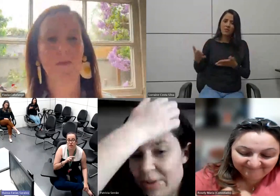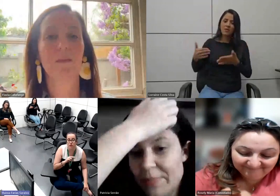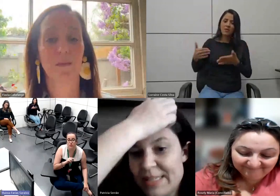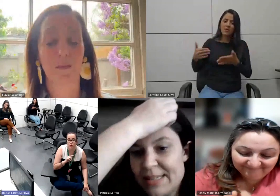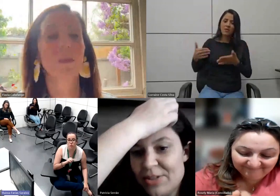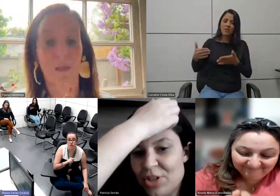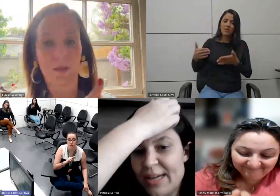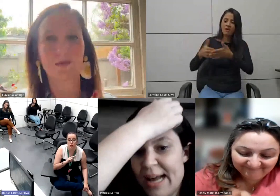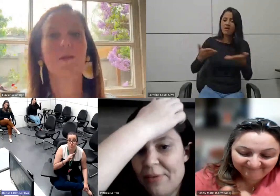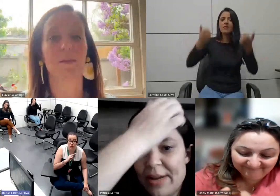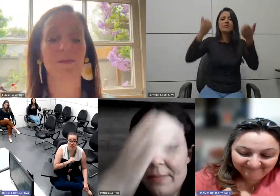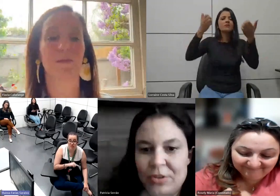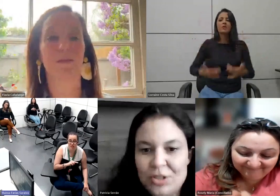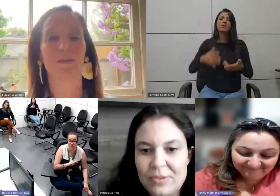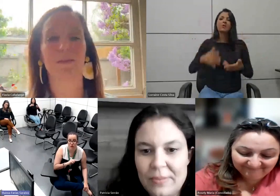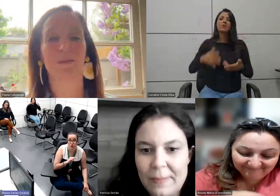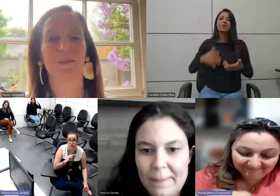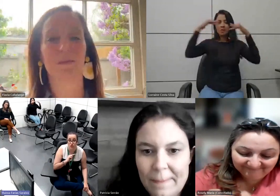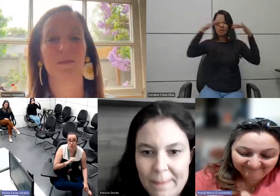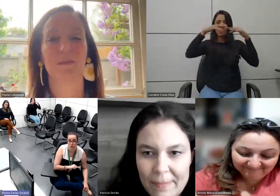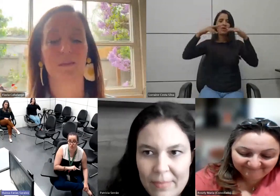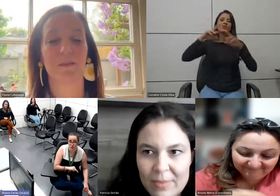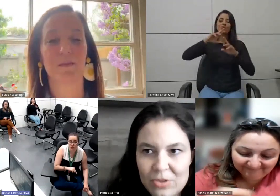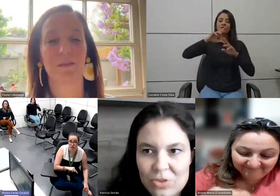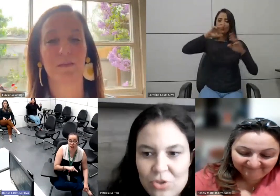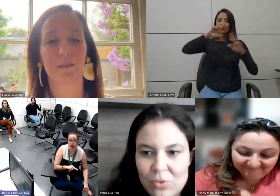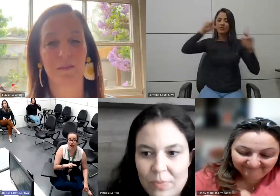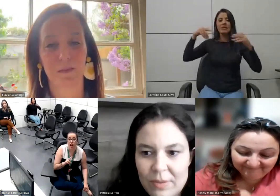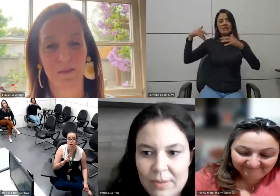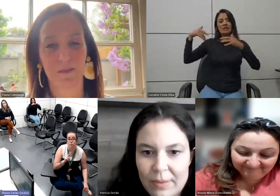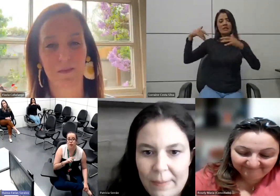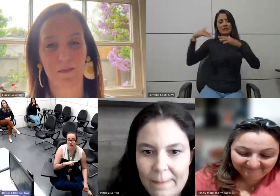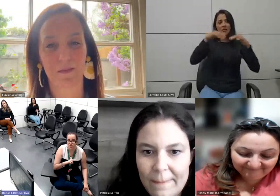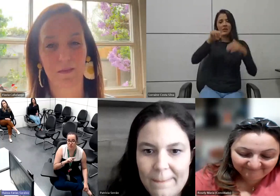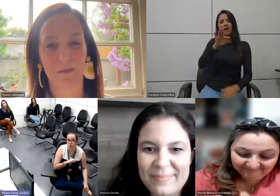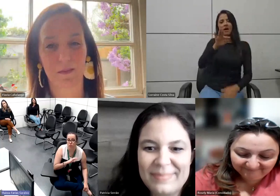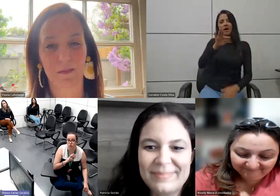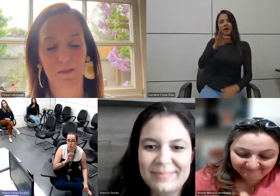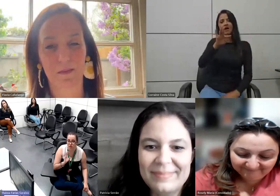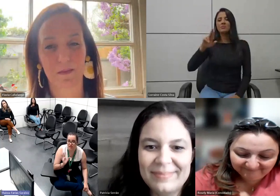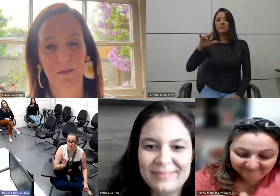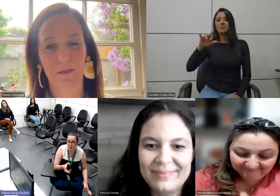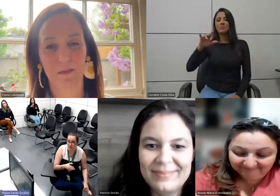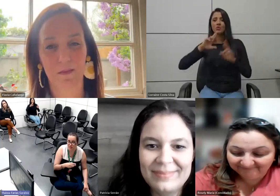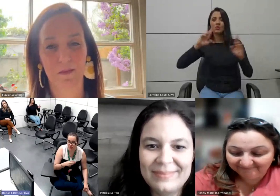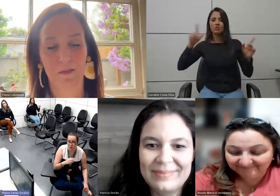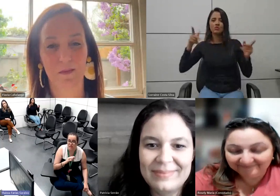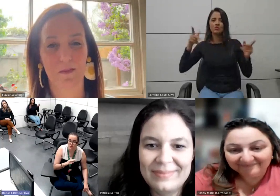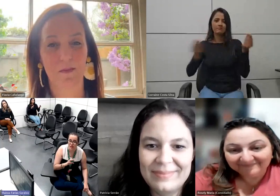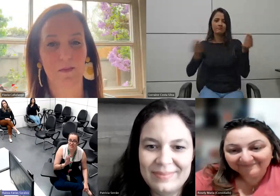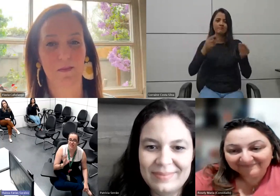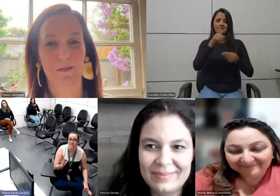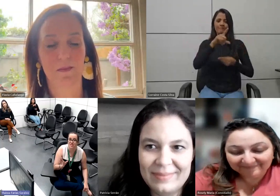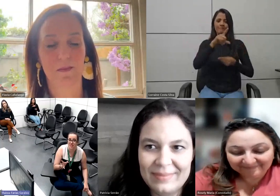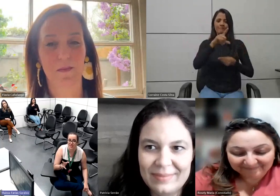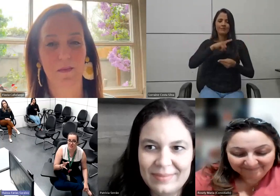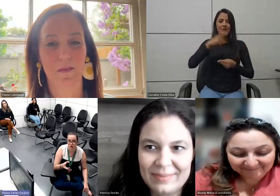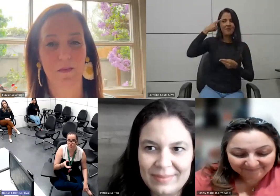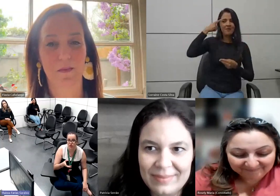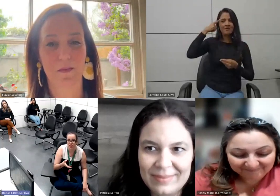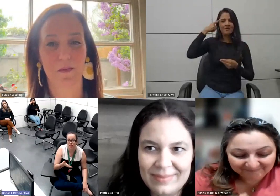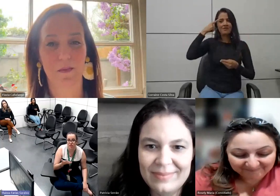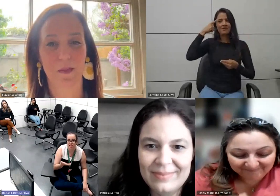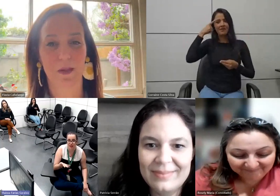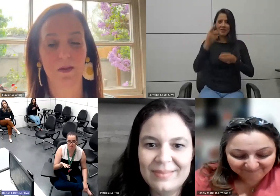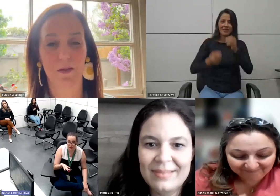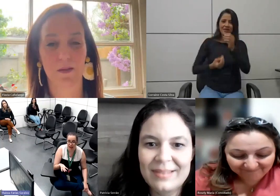recentemente falou sobre neurodivergentes e neurotípicos a Pathy foi uma das cabeças pensantes aí